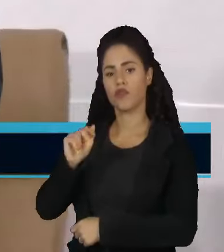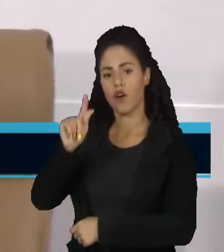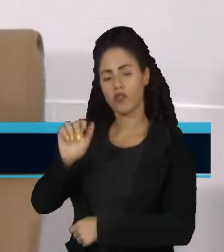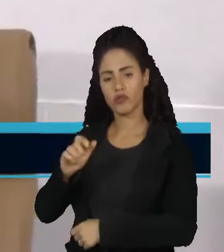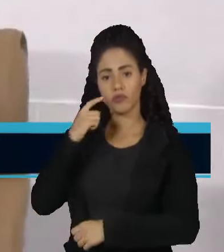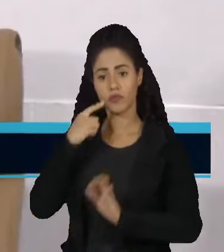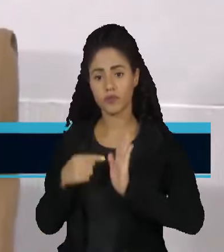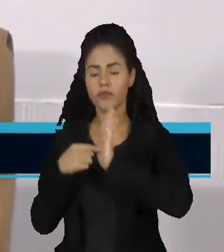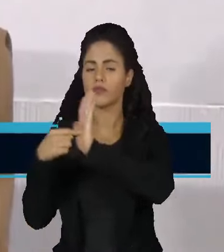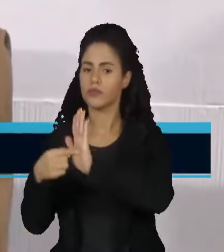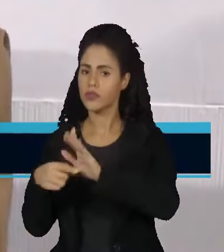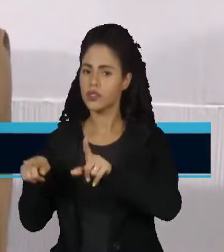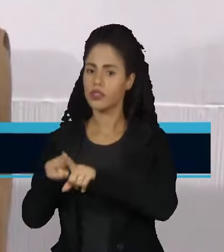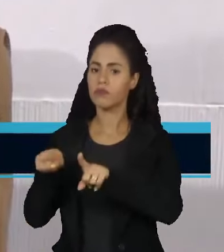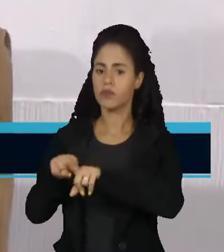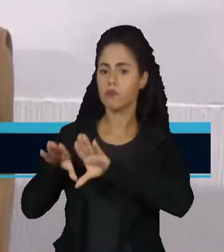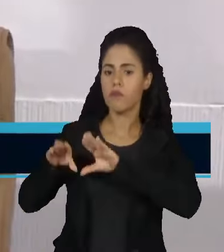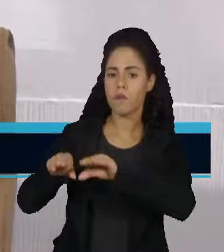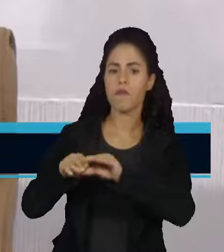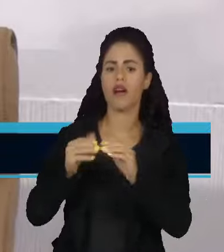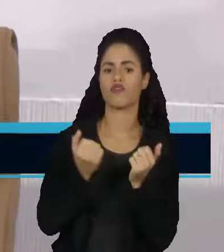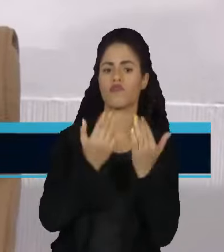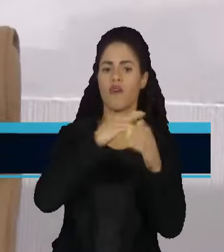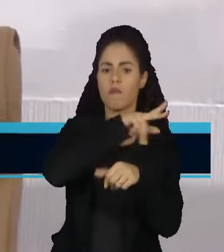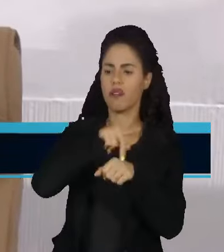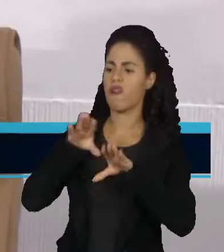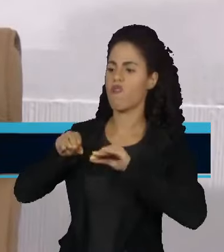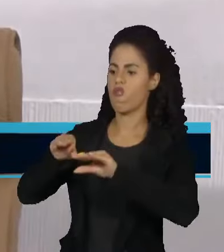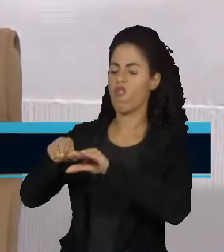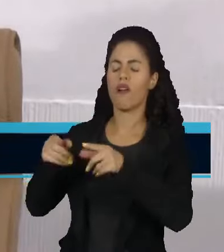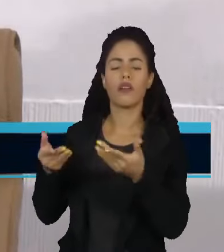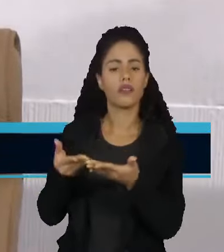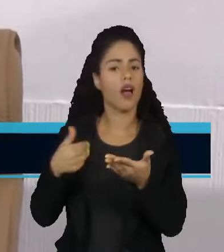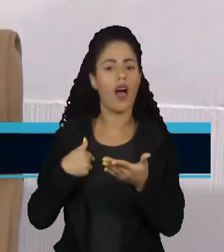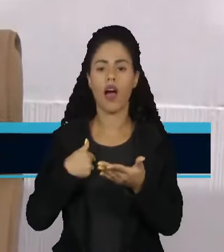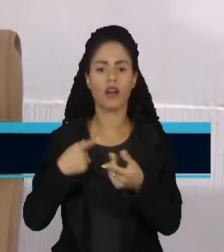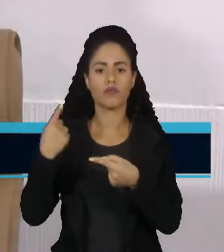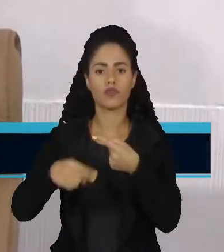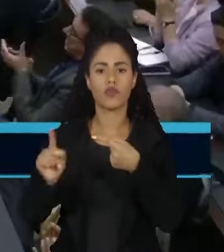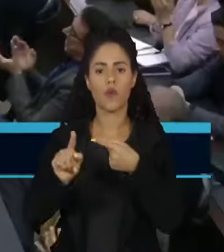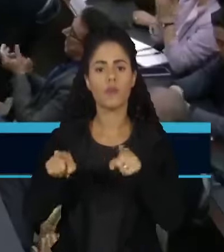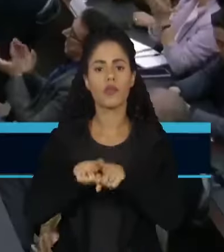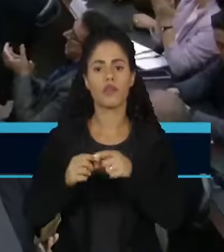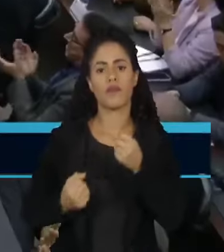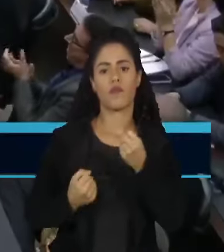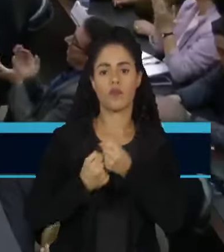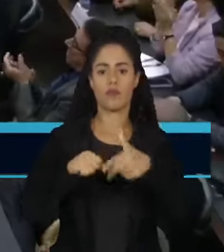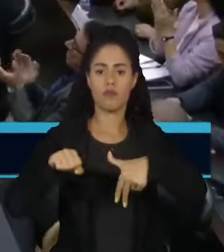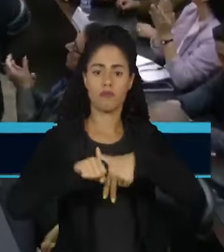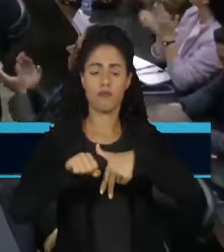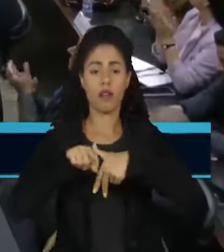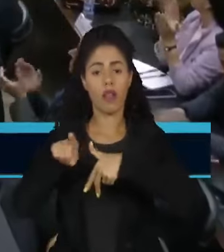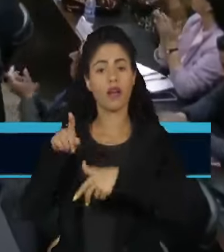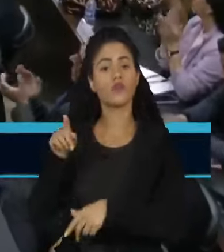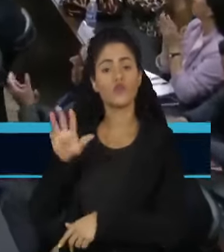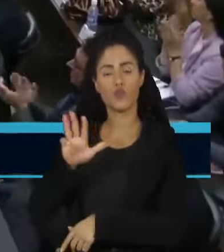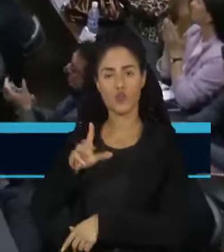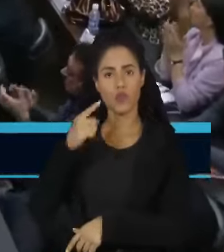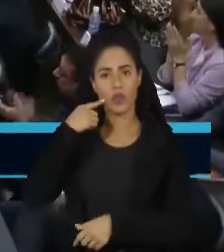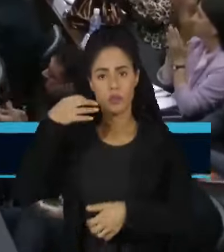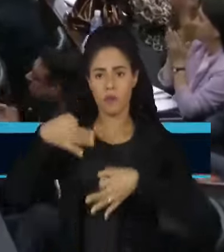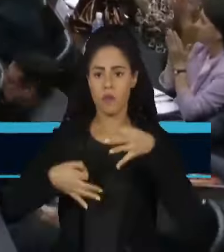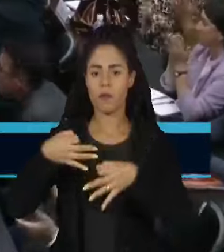criticou o intervencionismo internacional e alfinetou o assessor especial do presidente Lula. Disse que a Suprema Corte, como